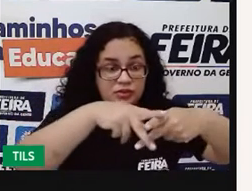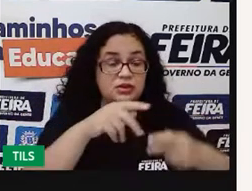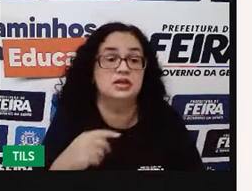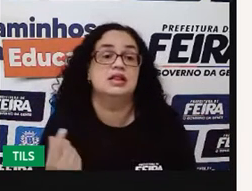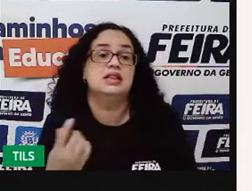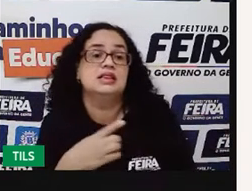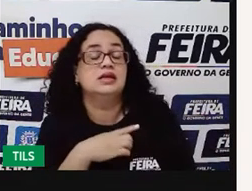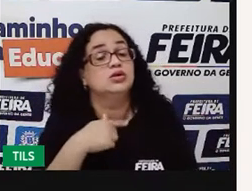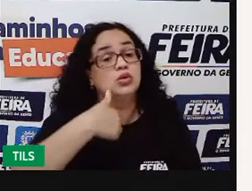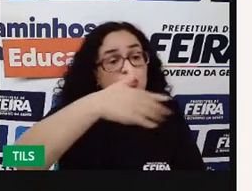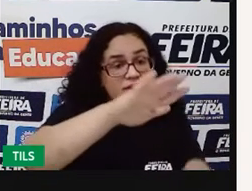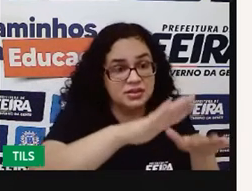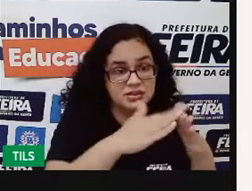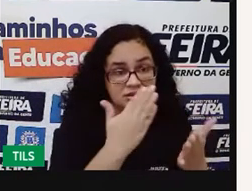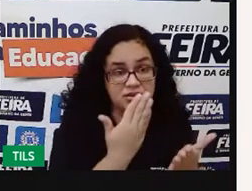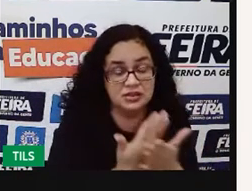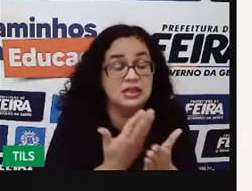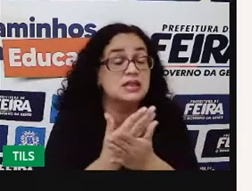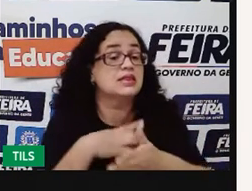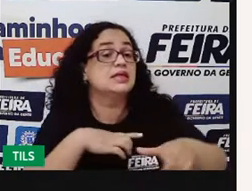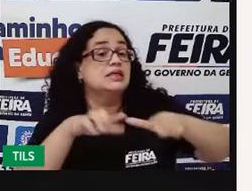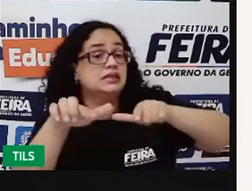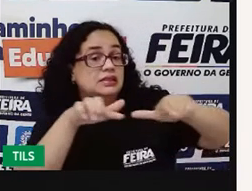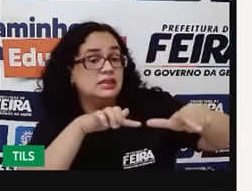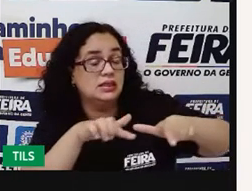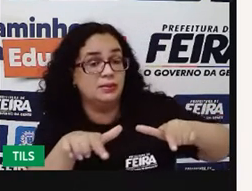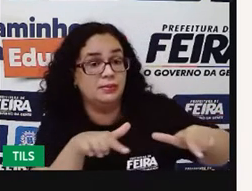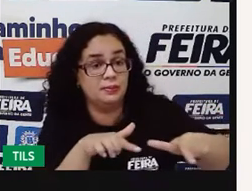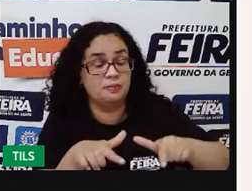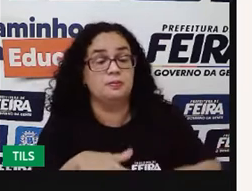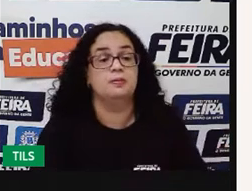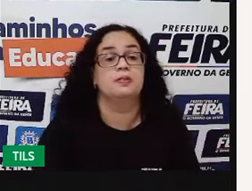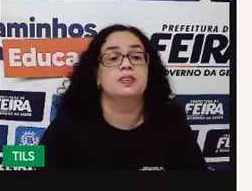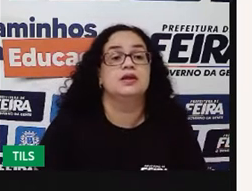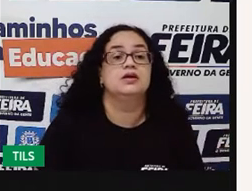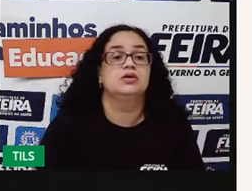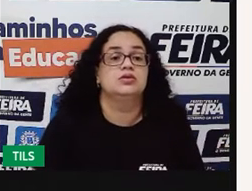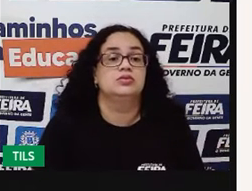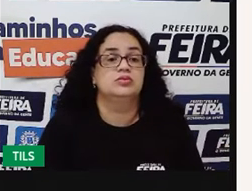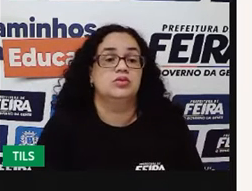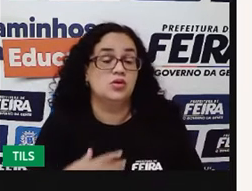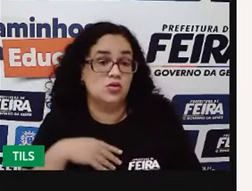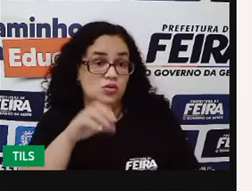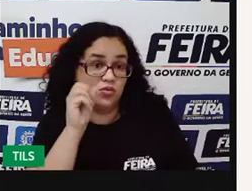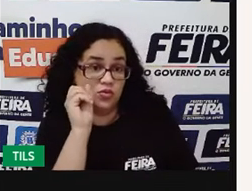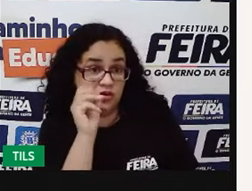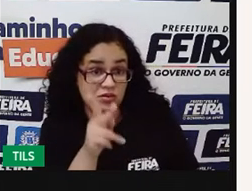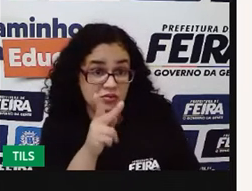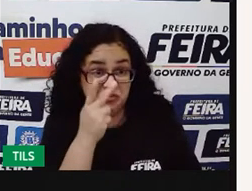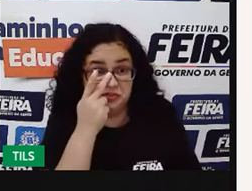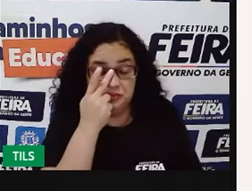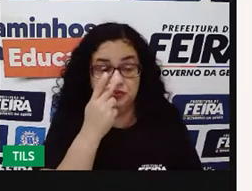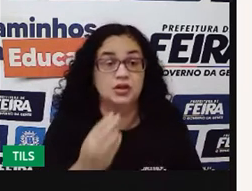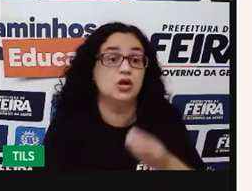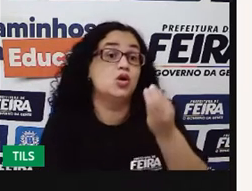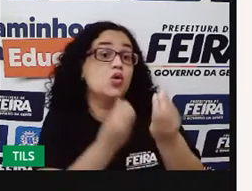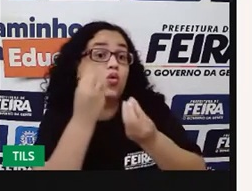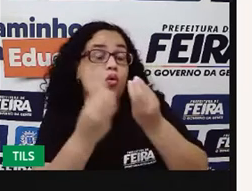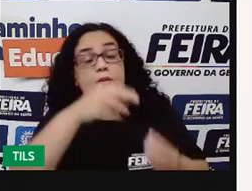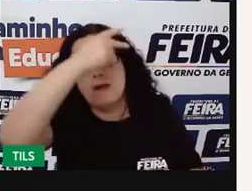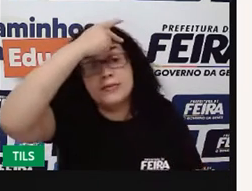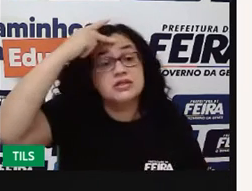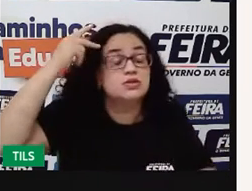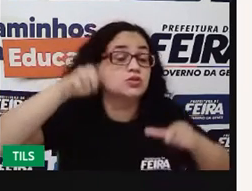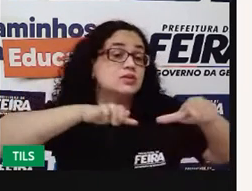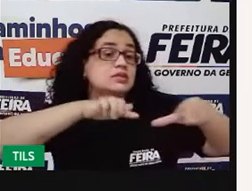acesso à escola, ter emprego, a qualidade desses empregos, certo? Da forma como as pessoas